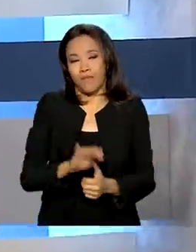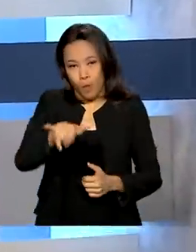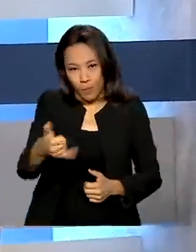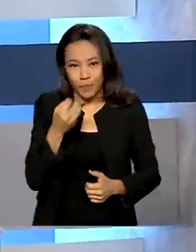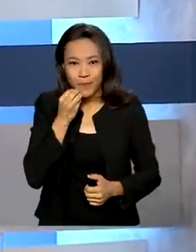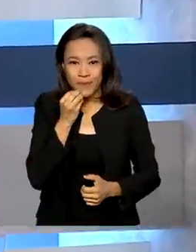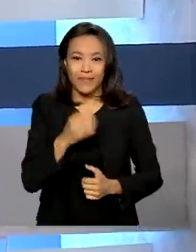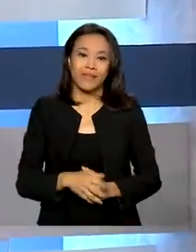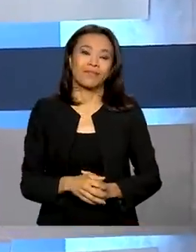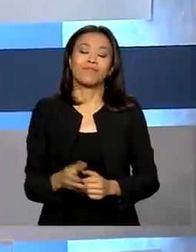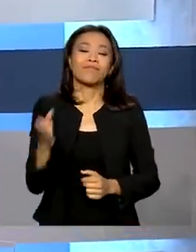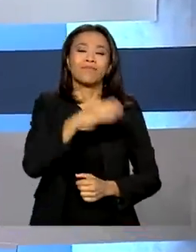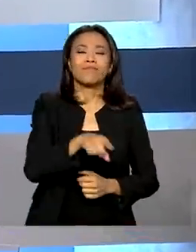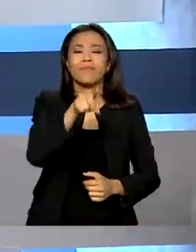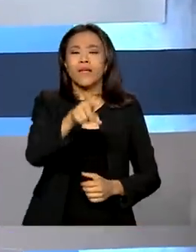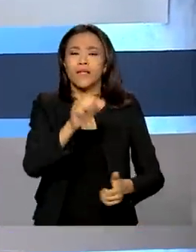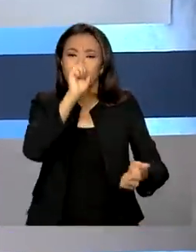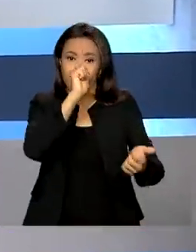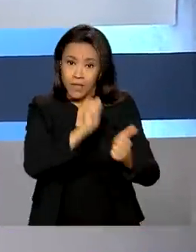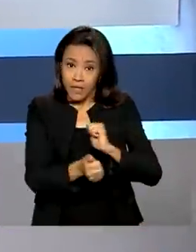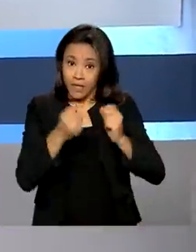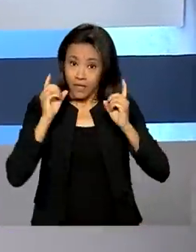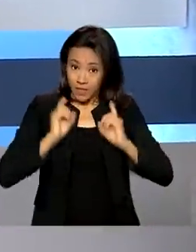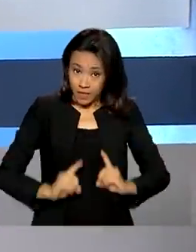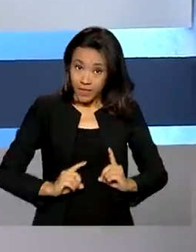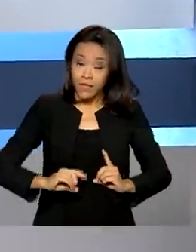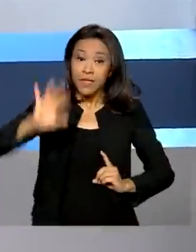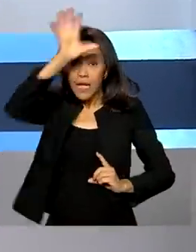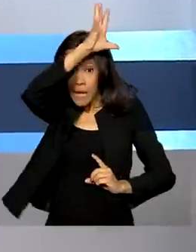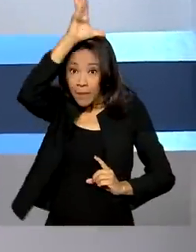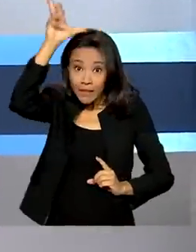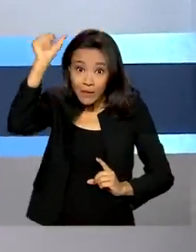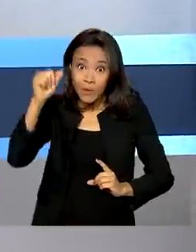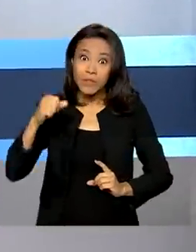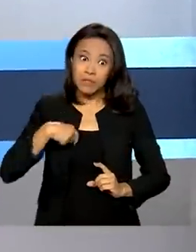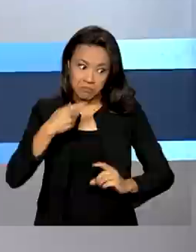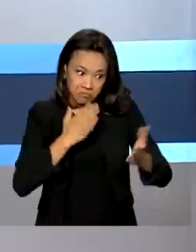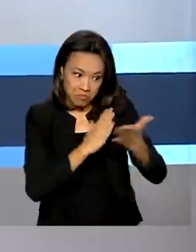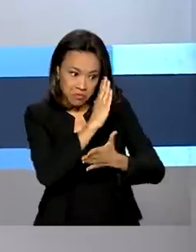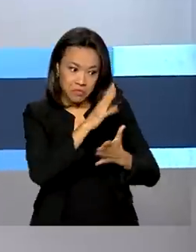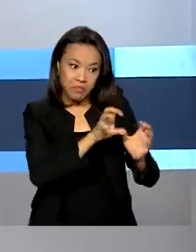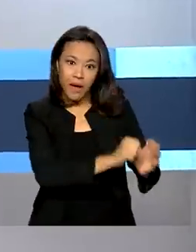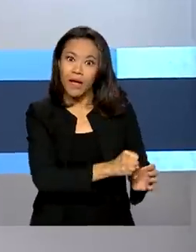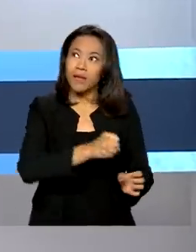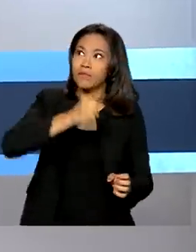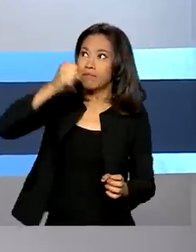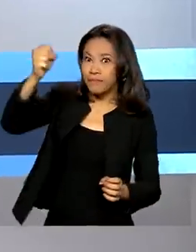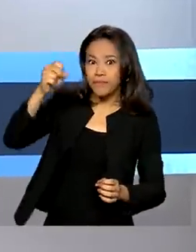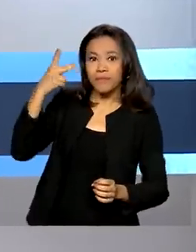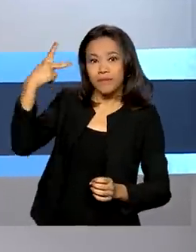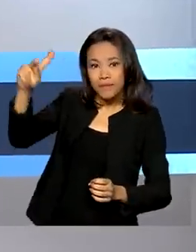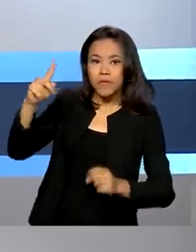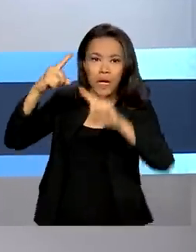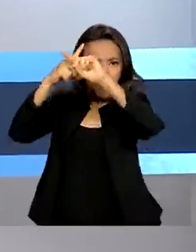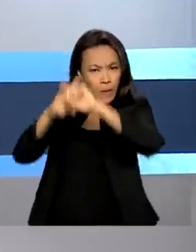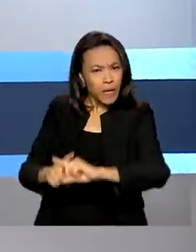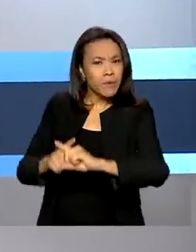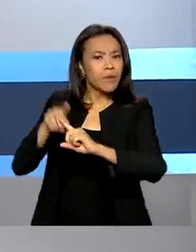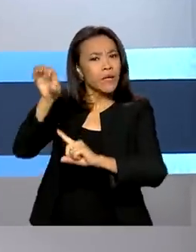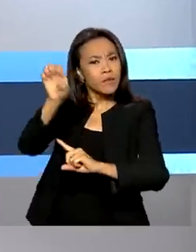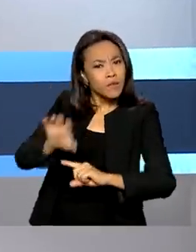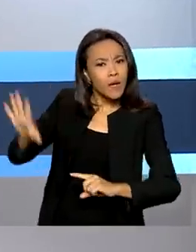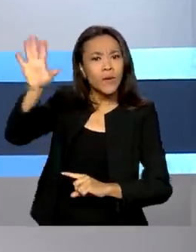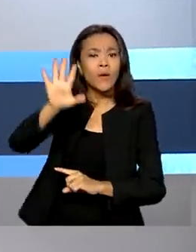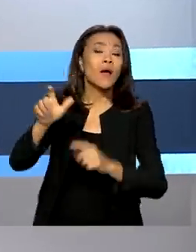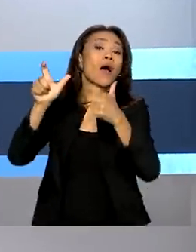No Paratletismo Amazonense, tem um grupo fera classificado para o Campeonato Europeu de Alterofilismo, que acontece no fim do